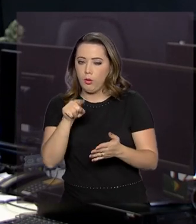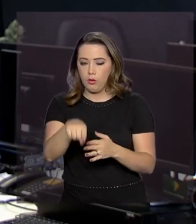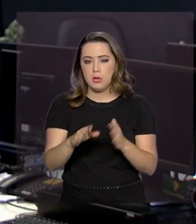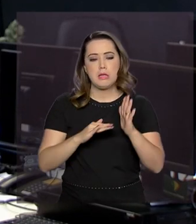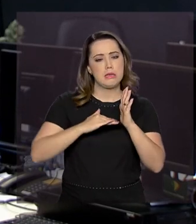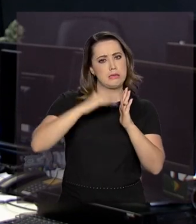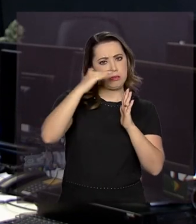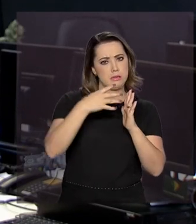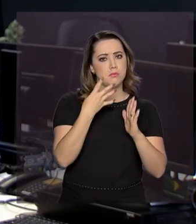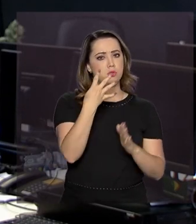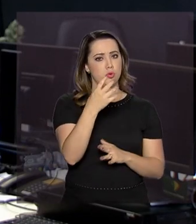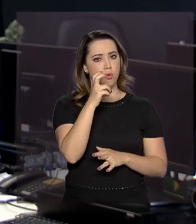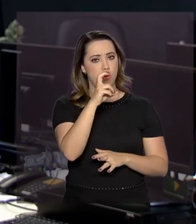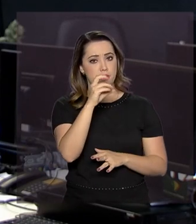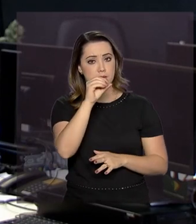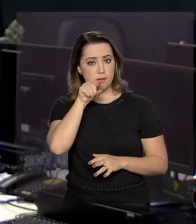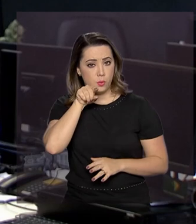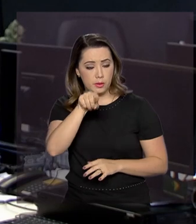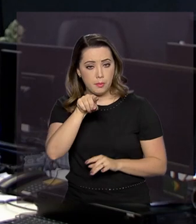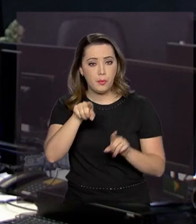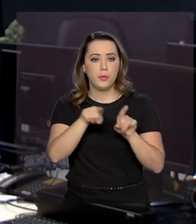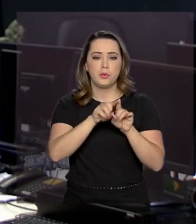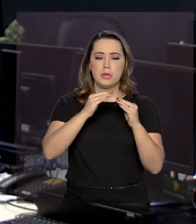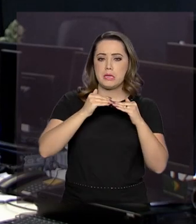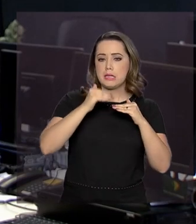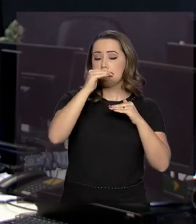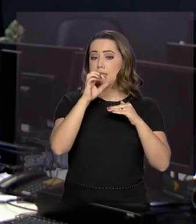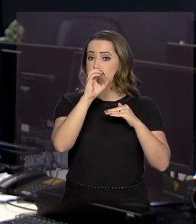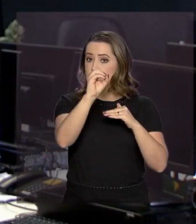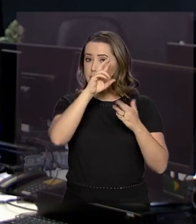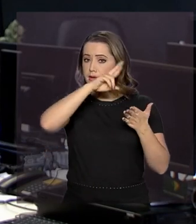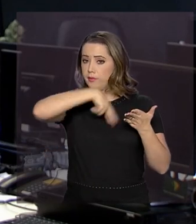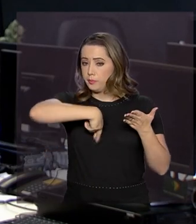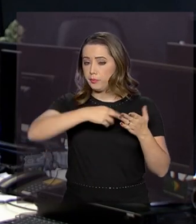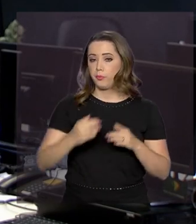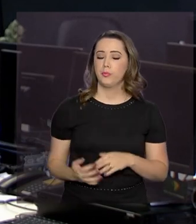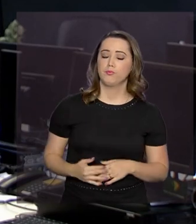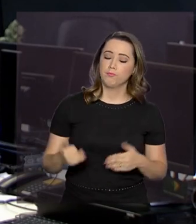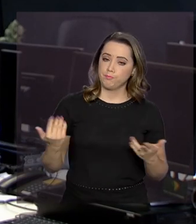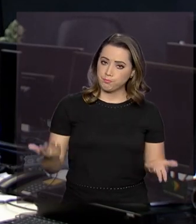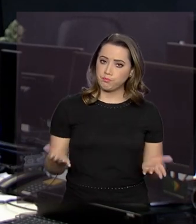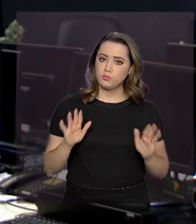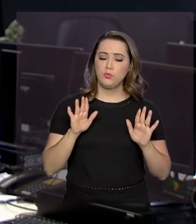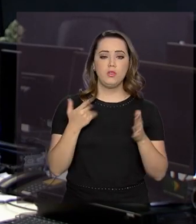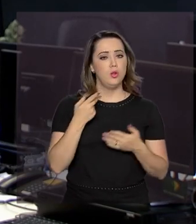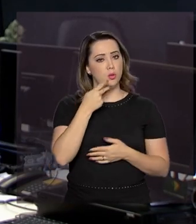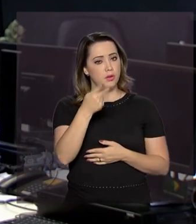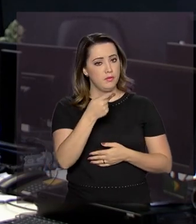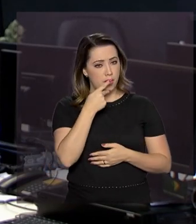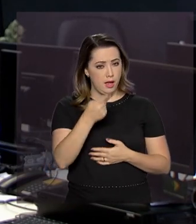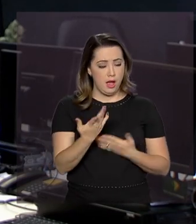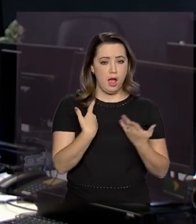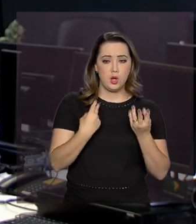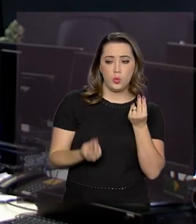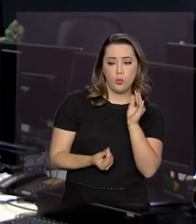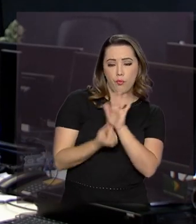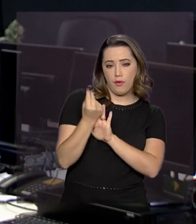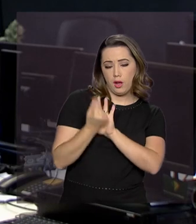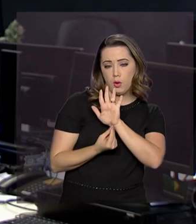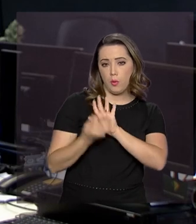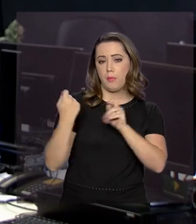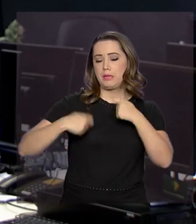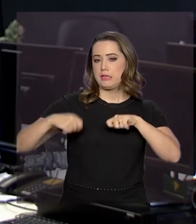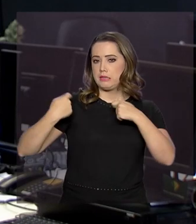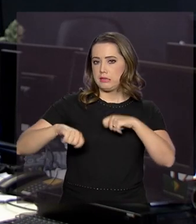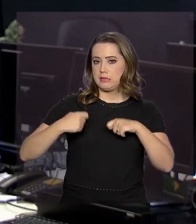450 pontos nas questões e nota superior a zero na redação. No que diz respeito ao aspecto financeiro, é